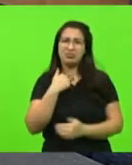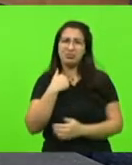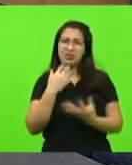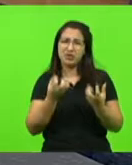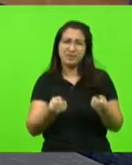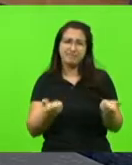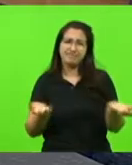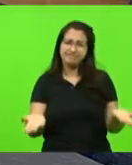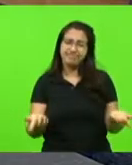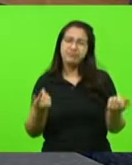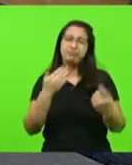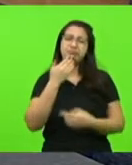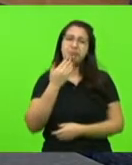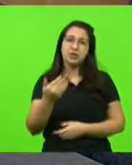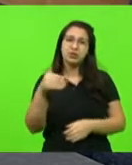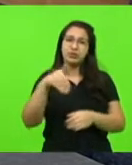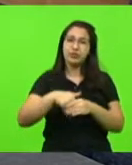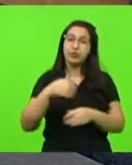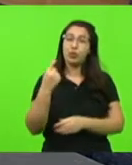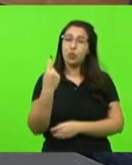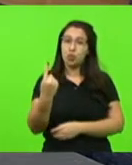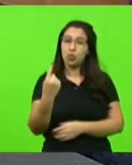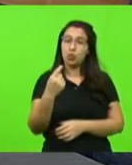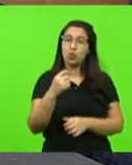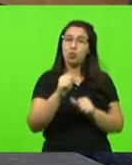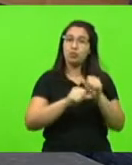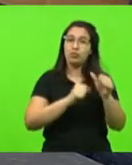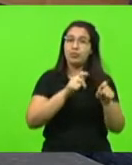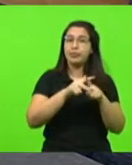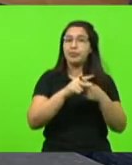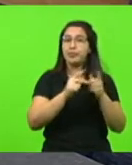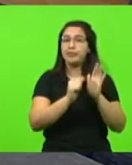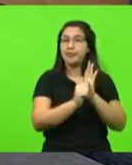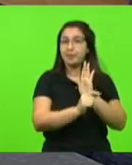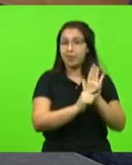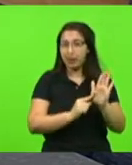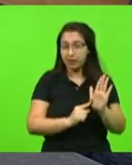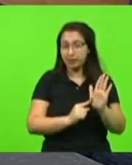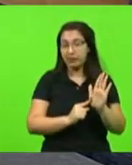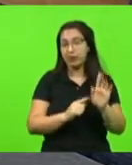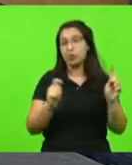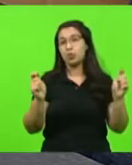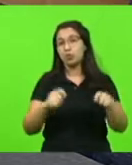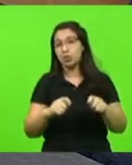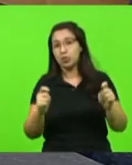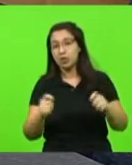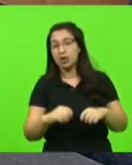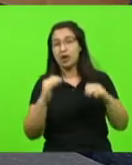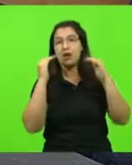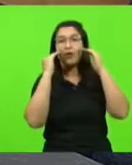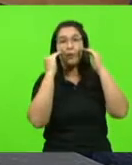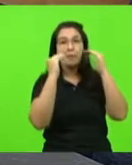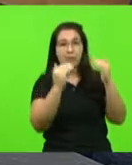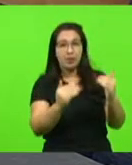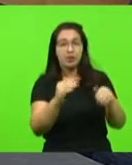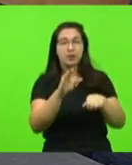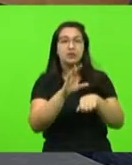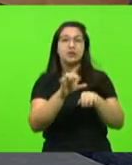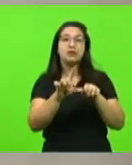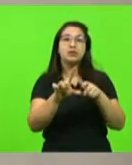peço voto 1, manutenção do veto, para que a gente possa cumprir a legislação em vigor.